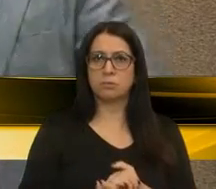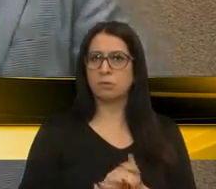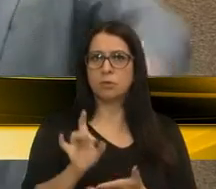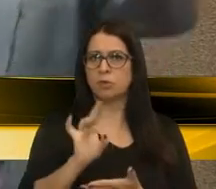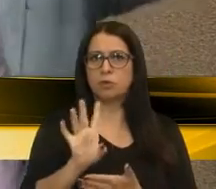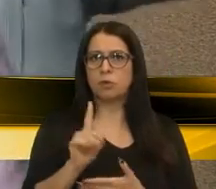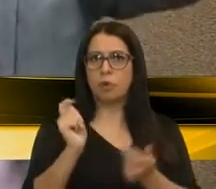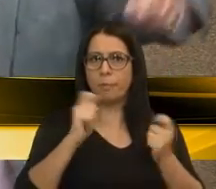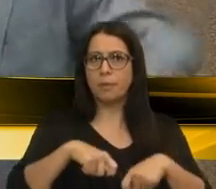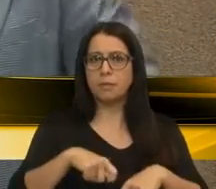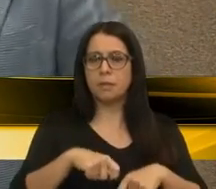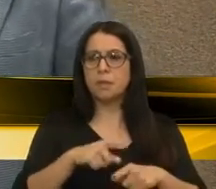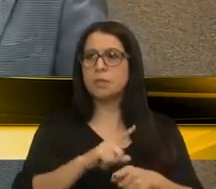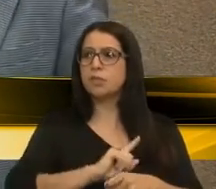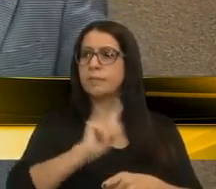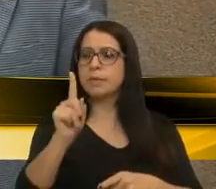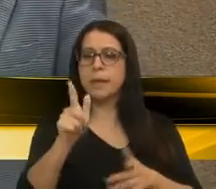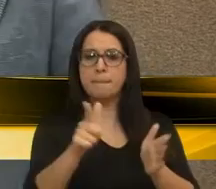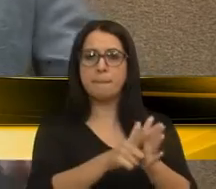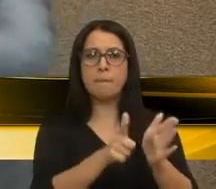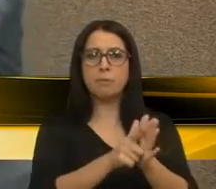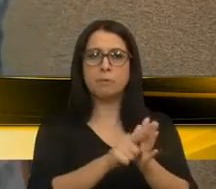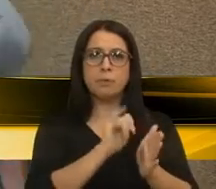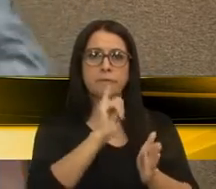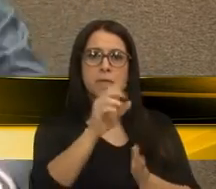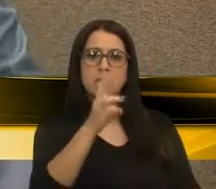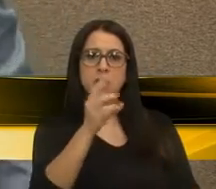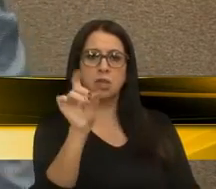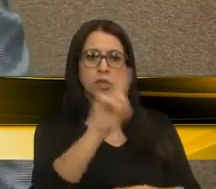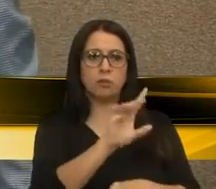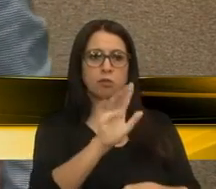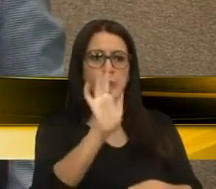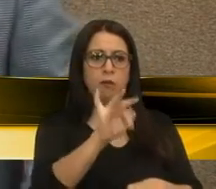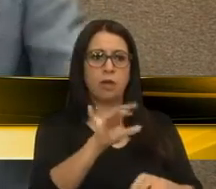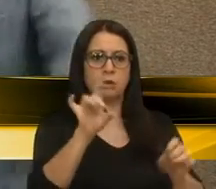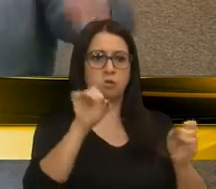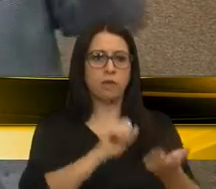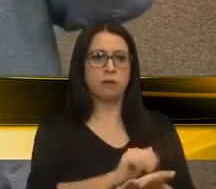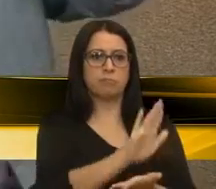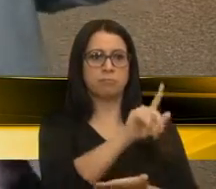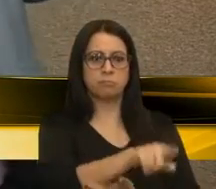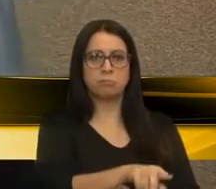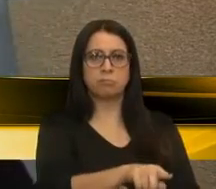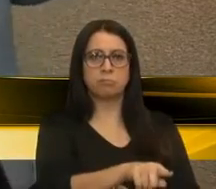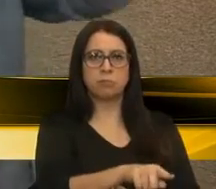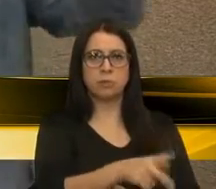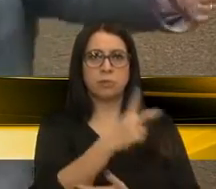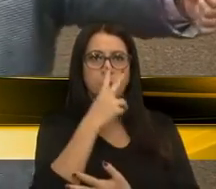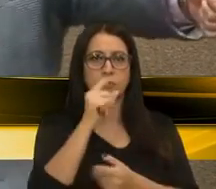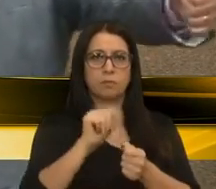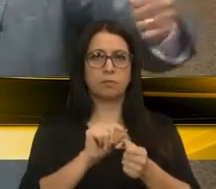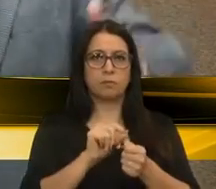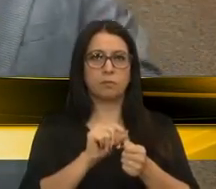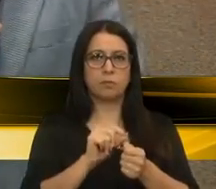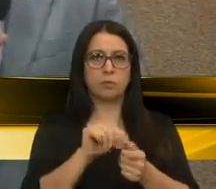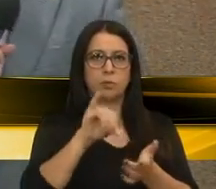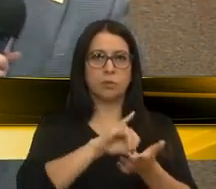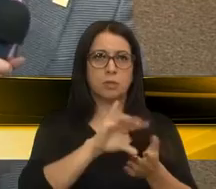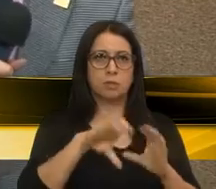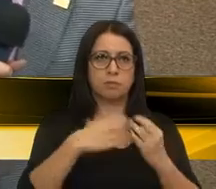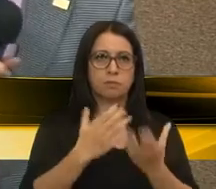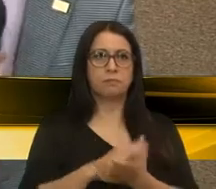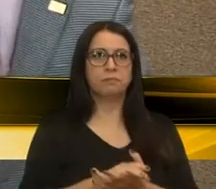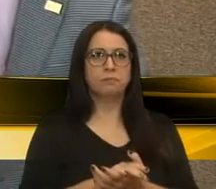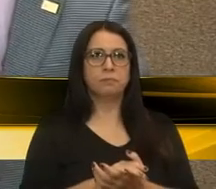não só a competência de mandar papelzinho dizendo em 30 dias você está na rua, como fez com centros comunitários,